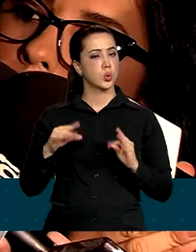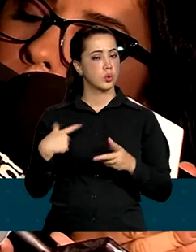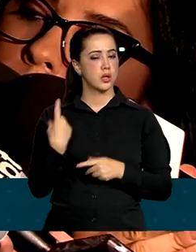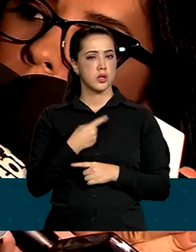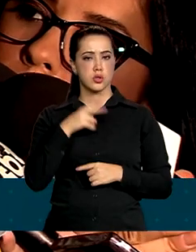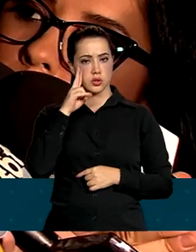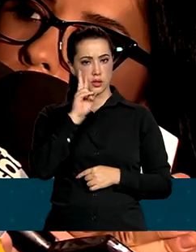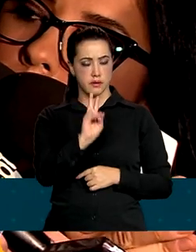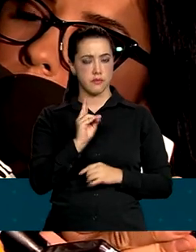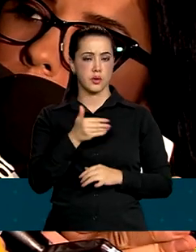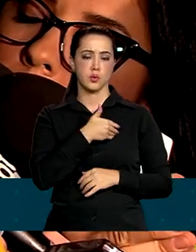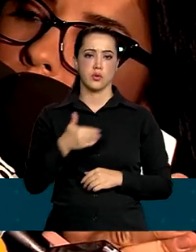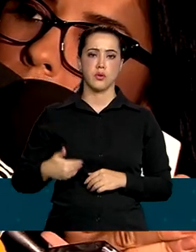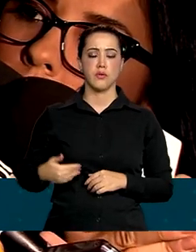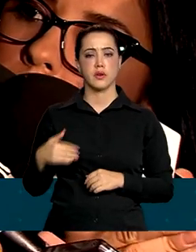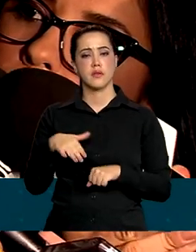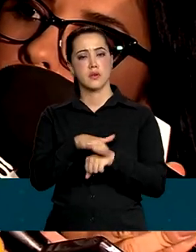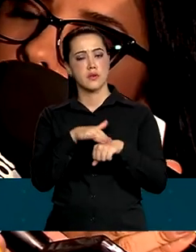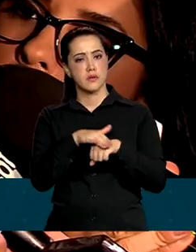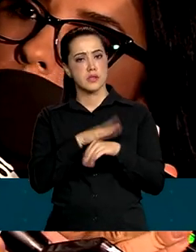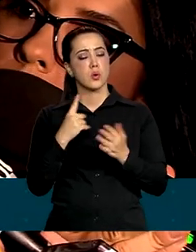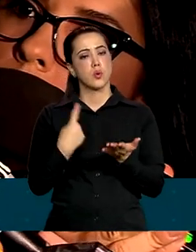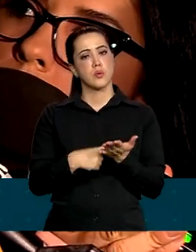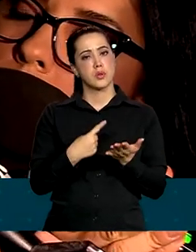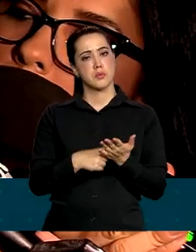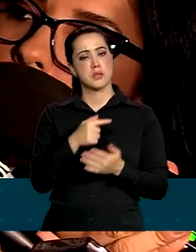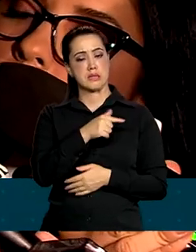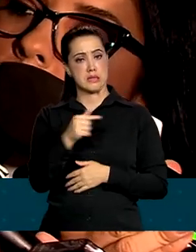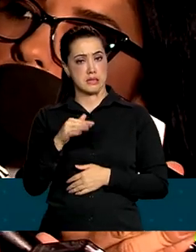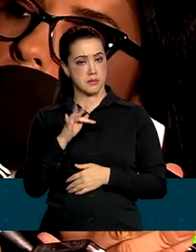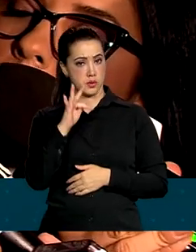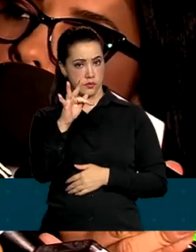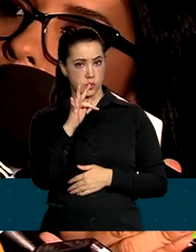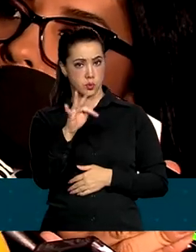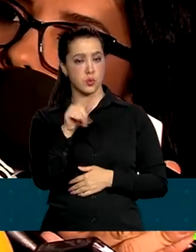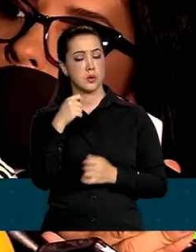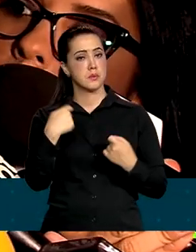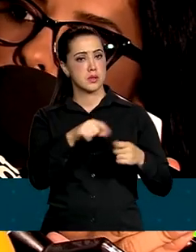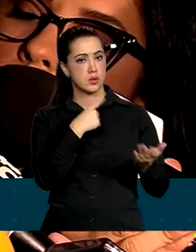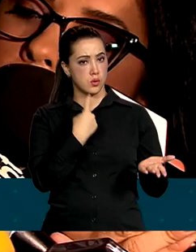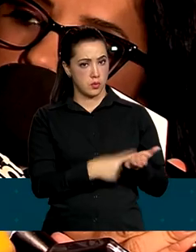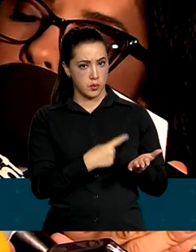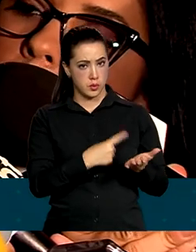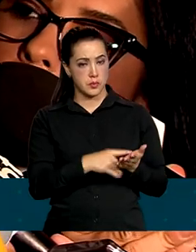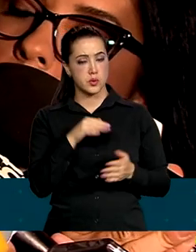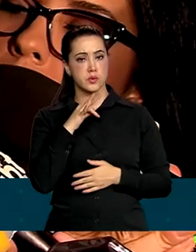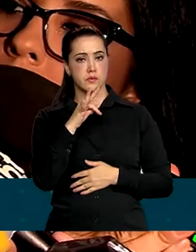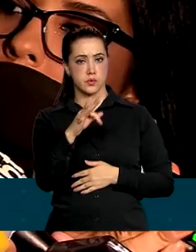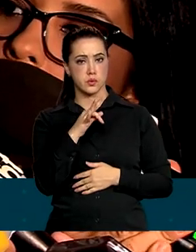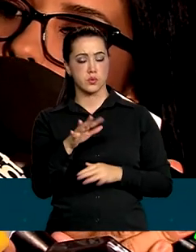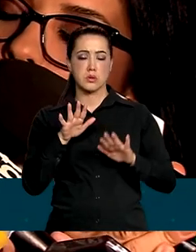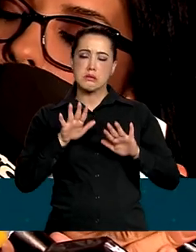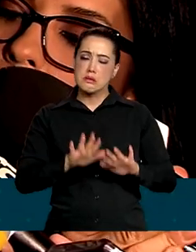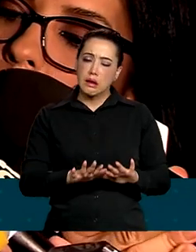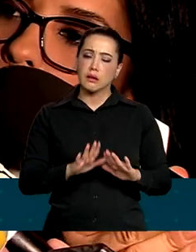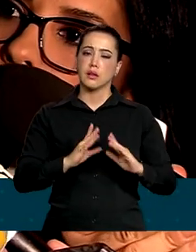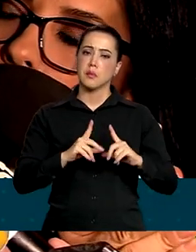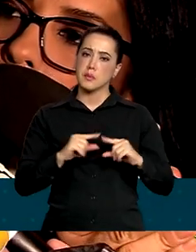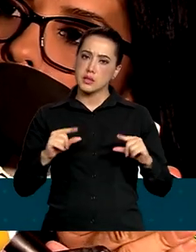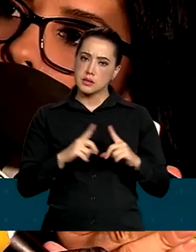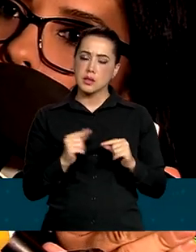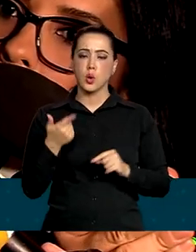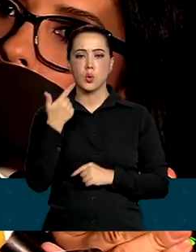Vamos conversar com o presidente como ele está pensando a agenda na semana que vem. Deve ser uma agenda interna, ficar em Brasília, ter essa